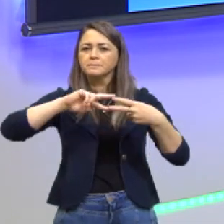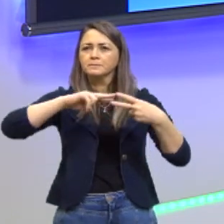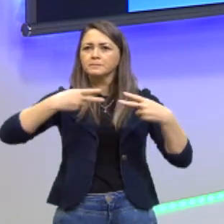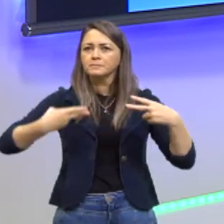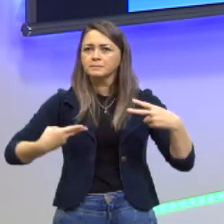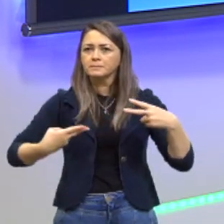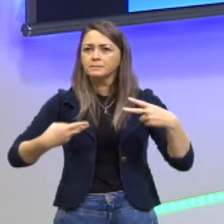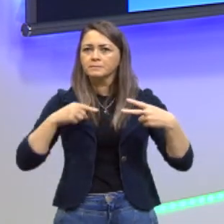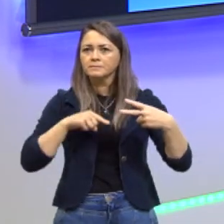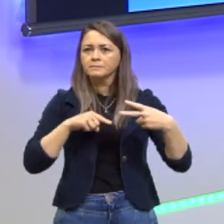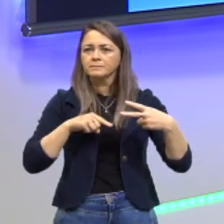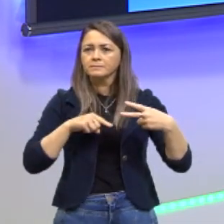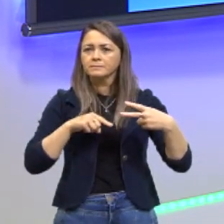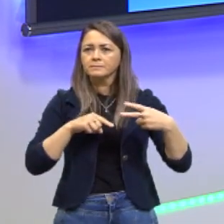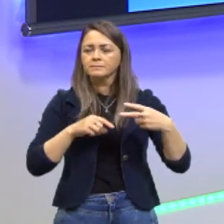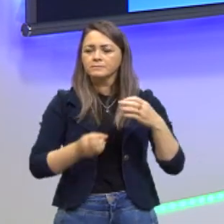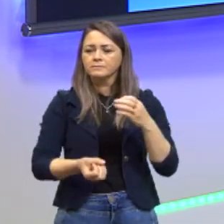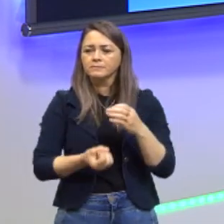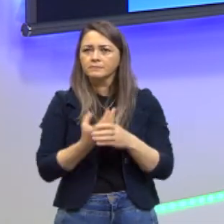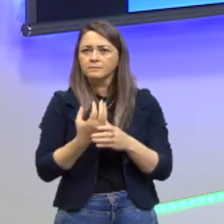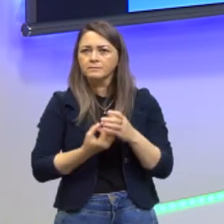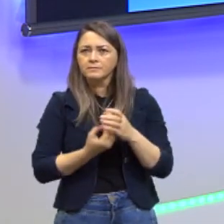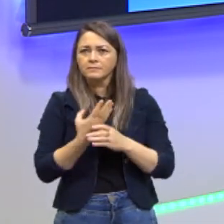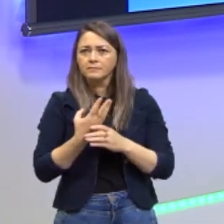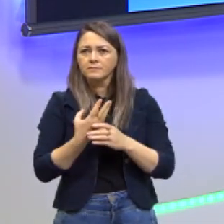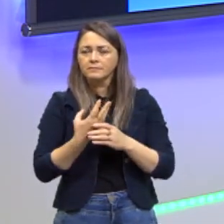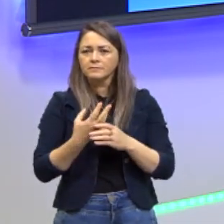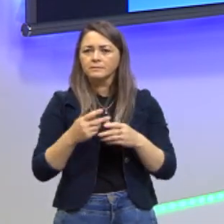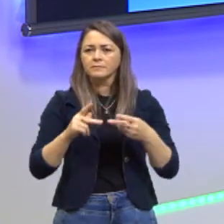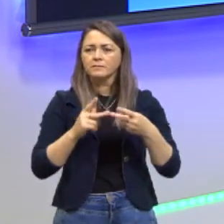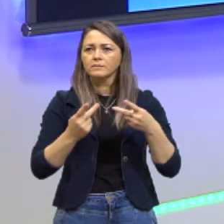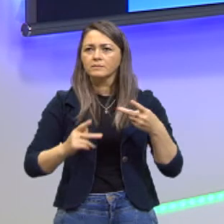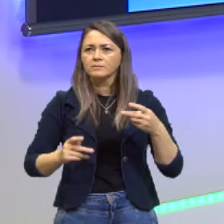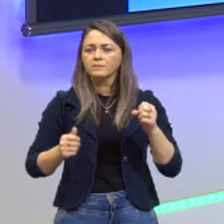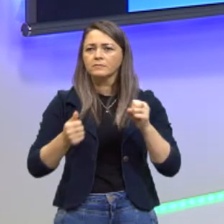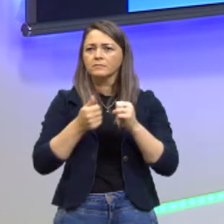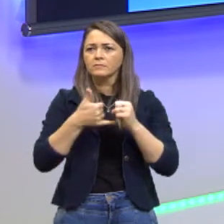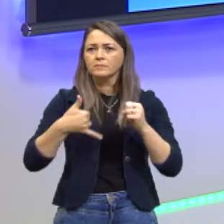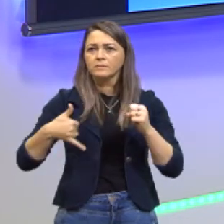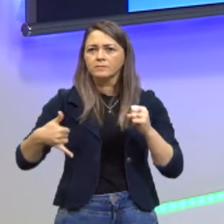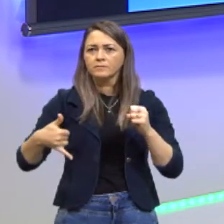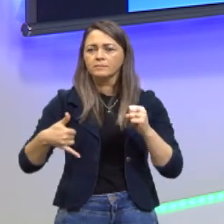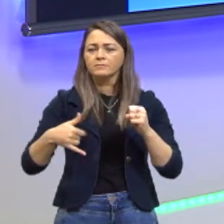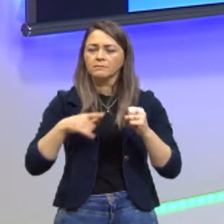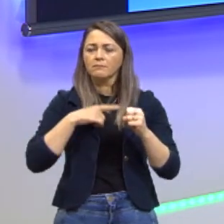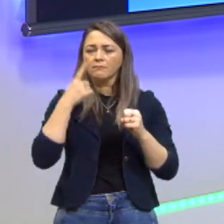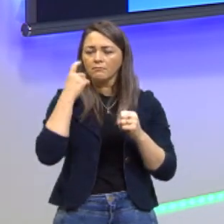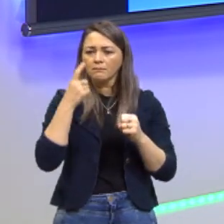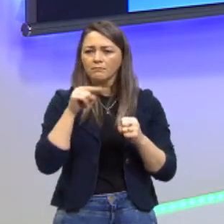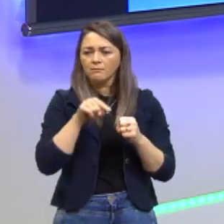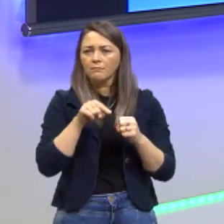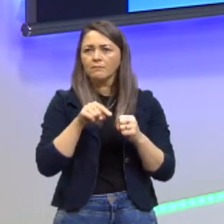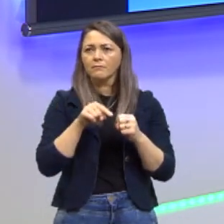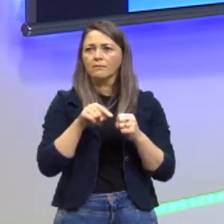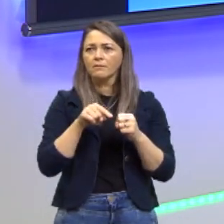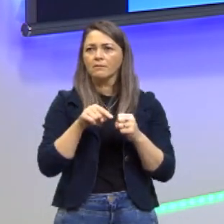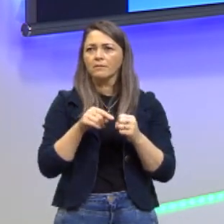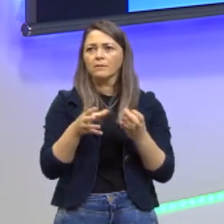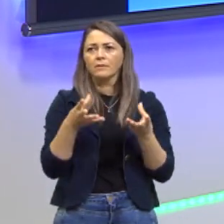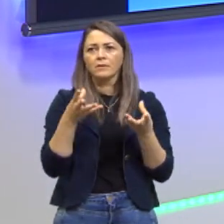que seja, então, produzida as proteínas, os aminoácidos de interesse. Esses interesses são